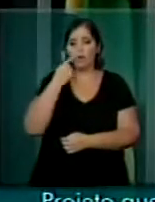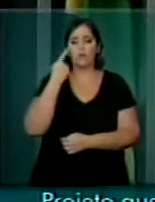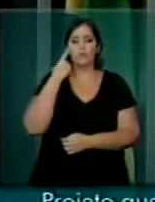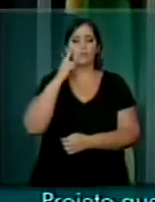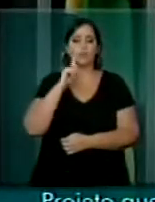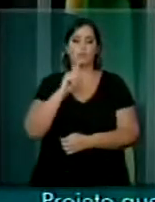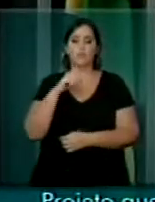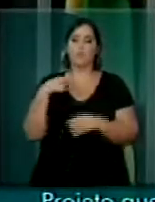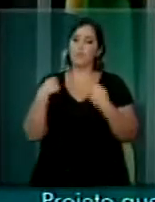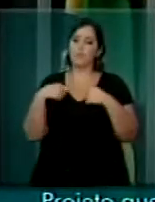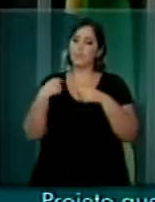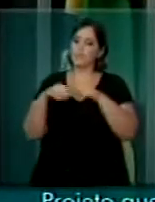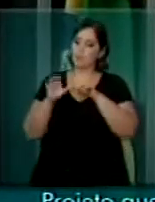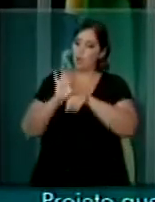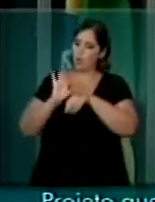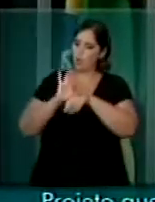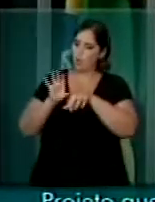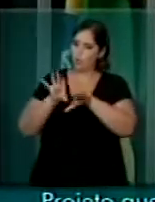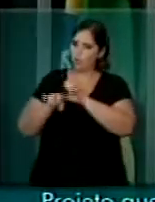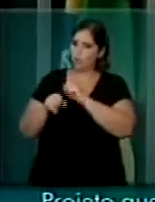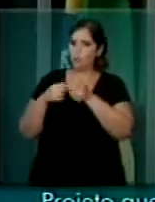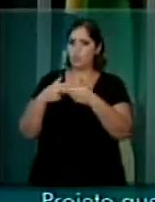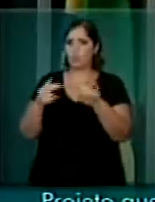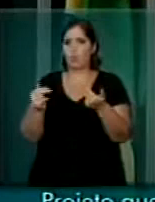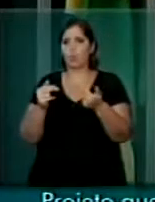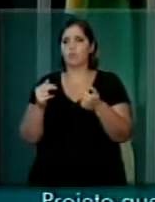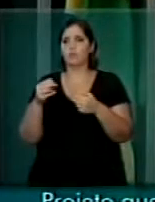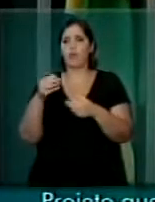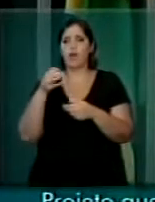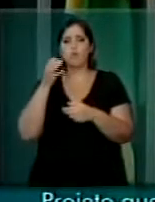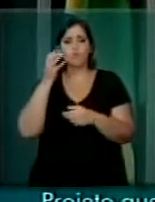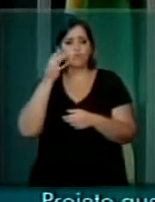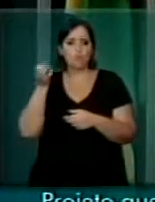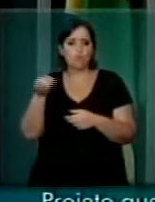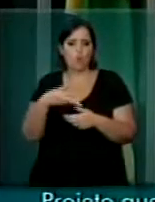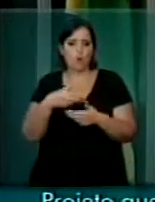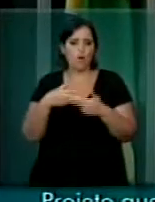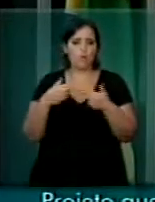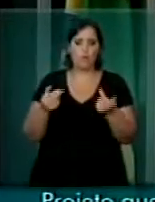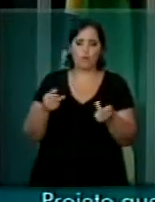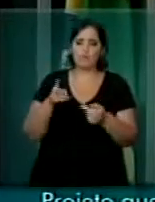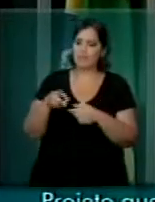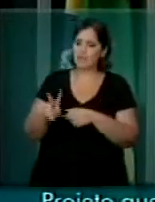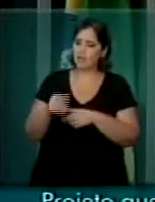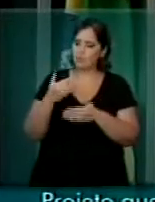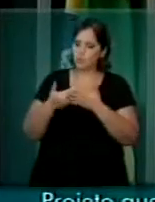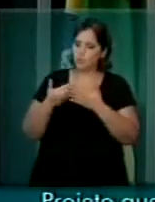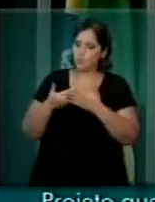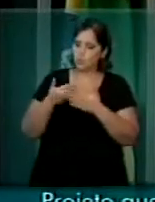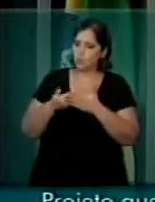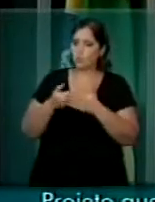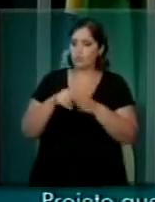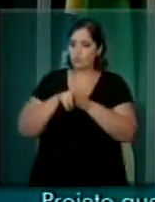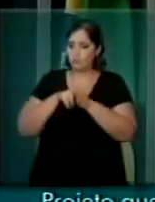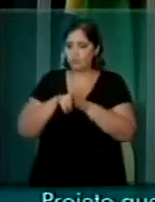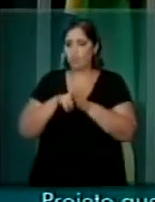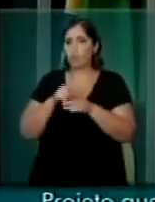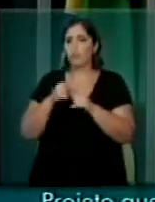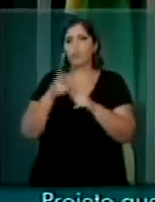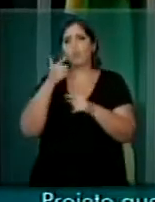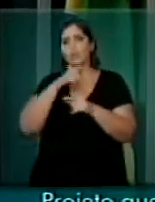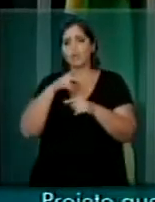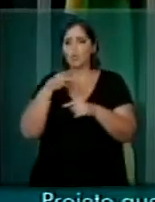necessário se qualificar, se atualizar, permanentemente estudar para que se